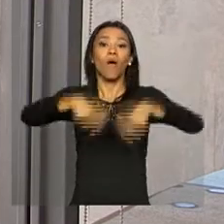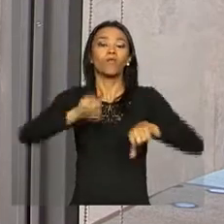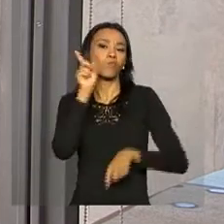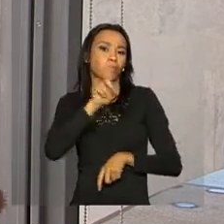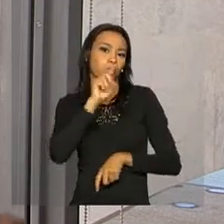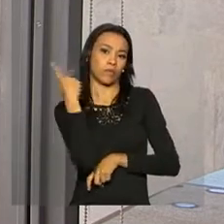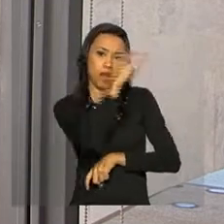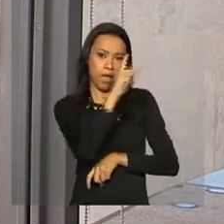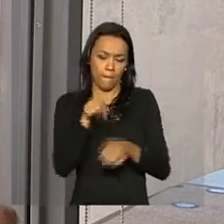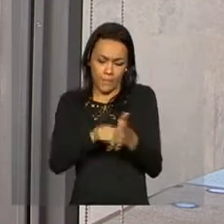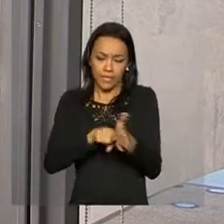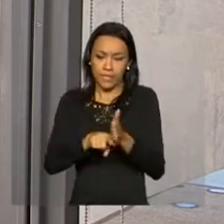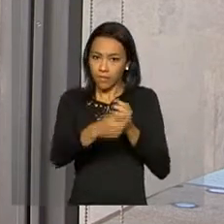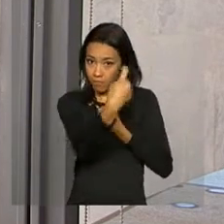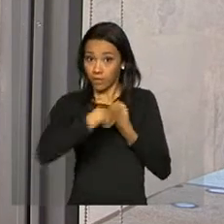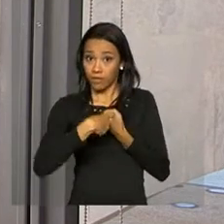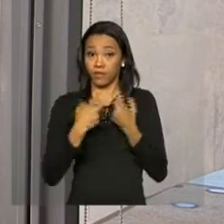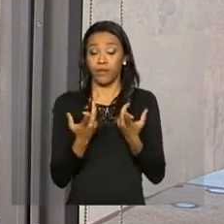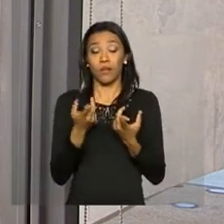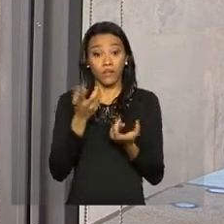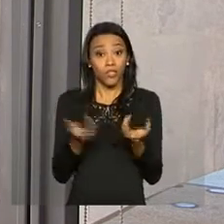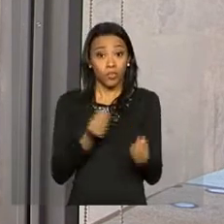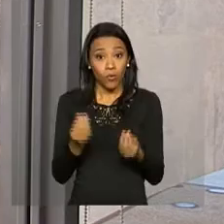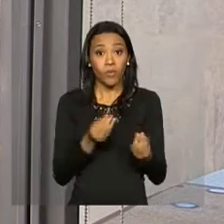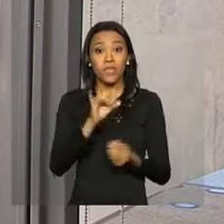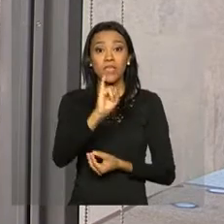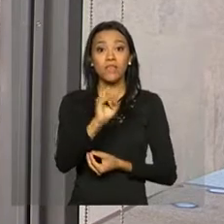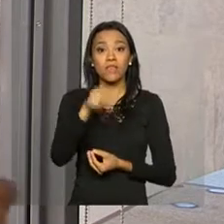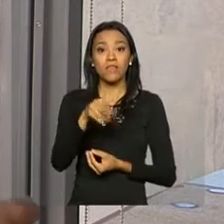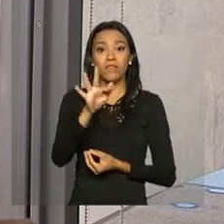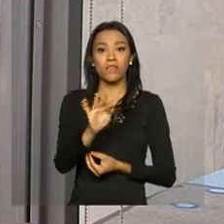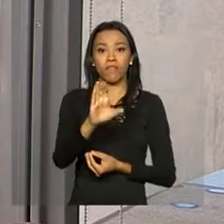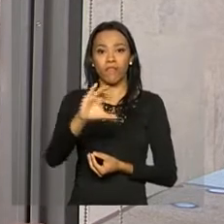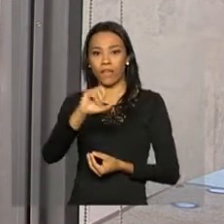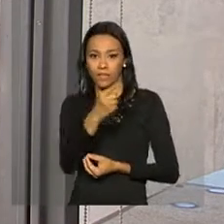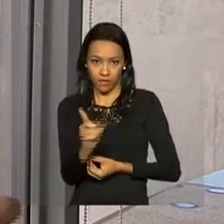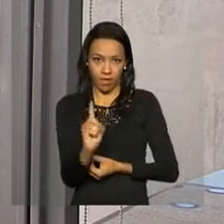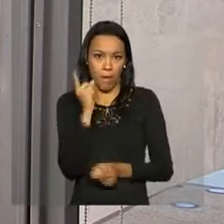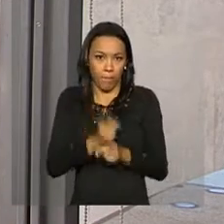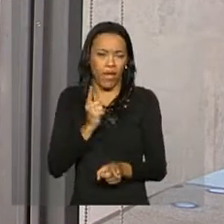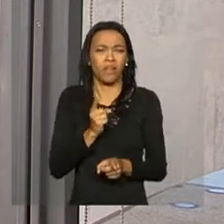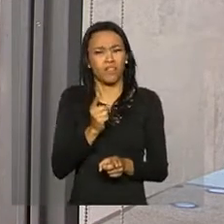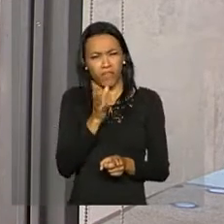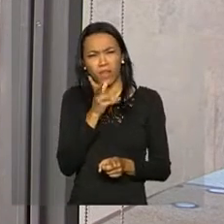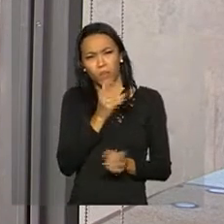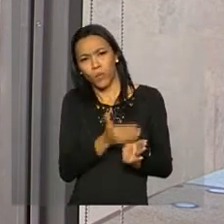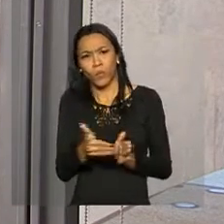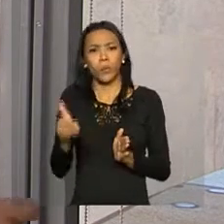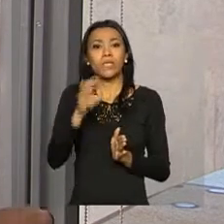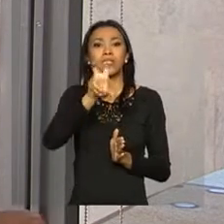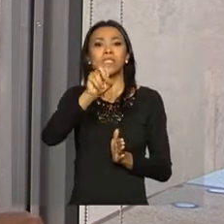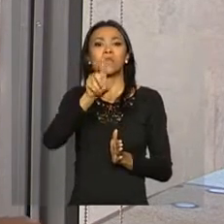Unidos, os riscos de infecção pelo vírus Zika. Bom, esse trabalho vai durar aí 50 dias e